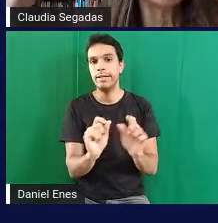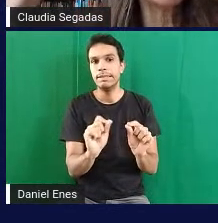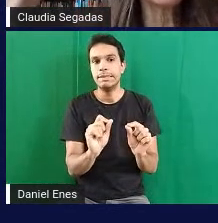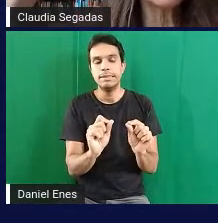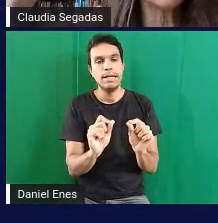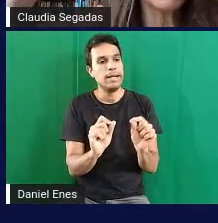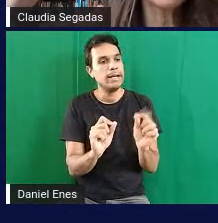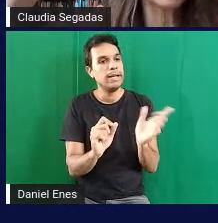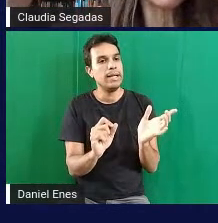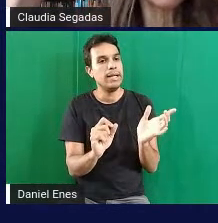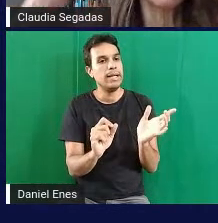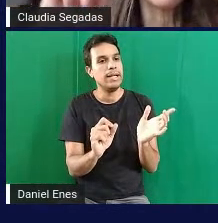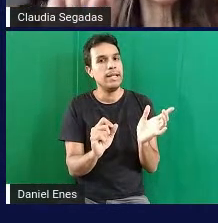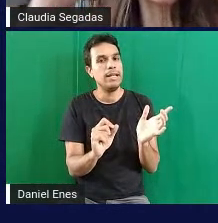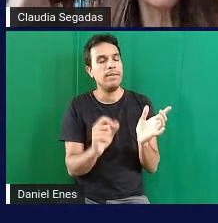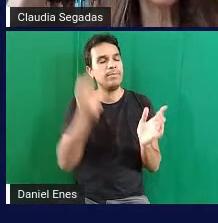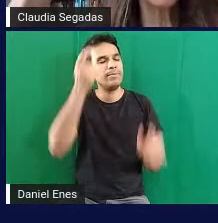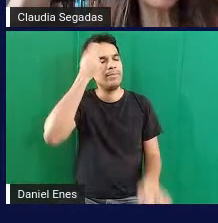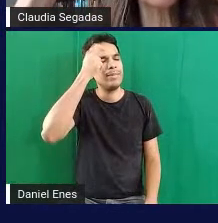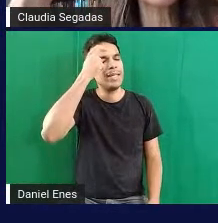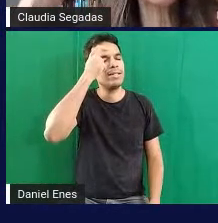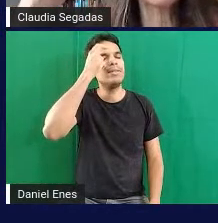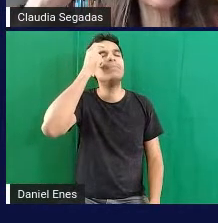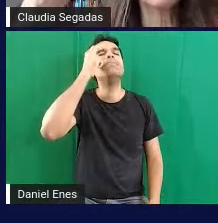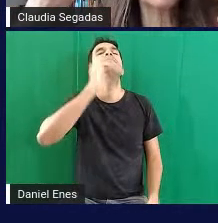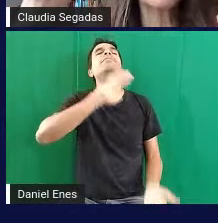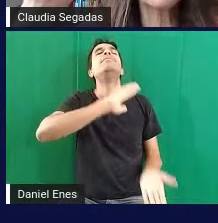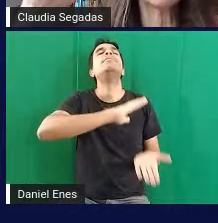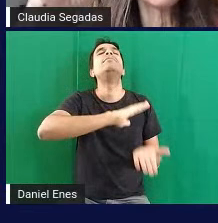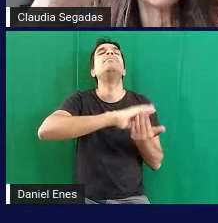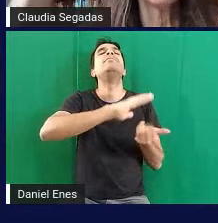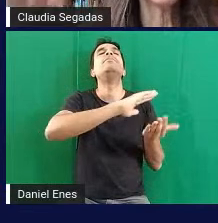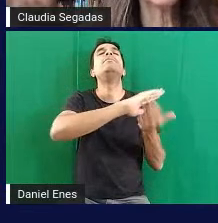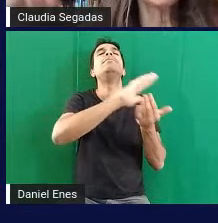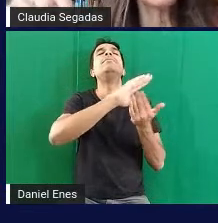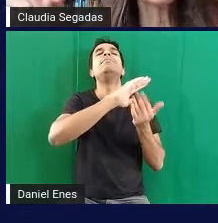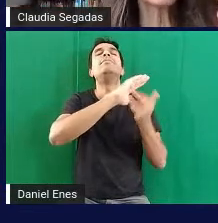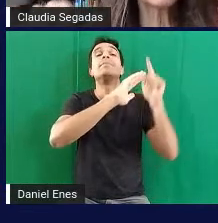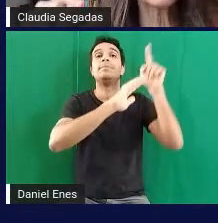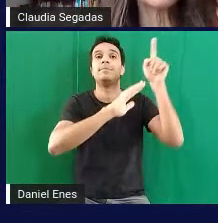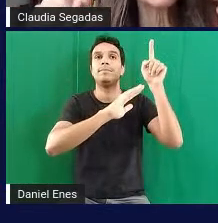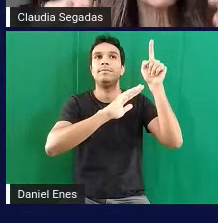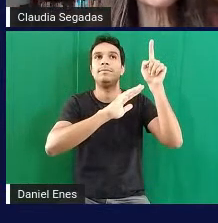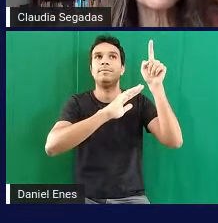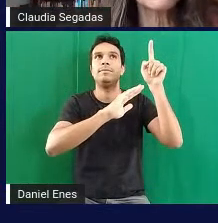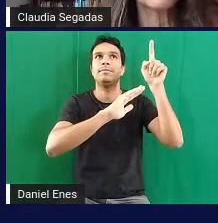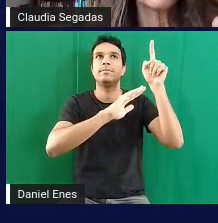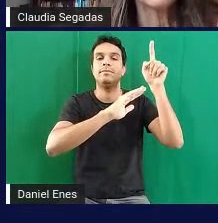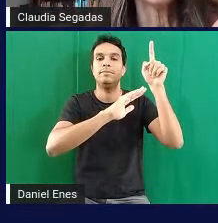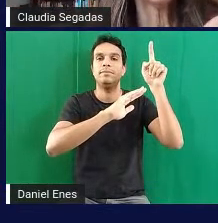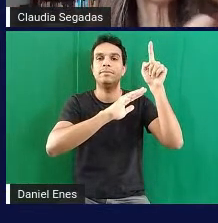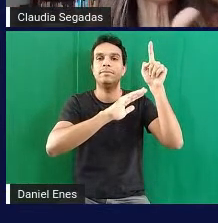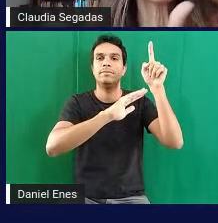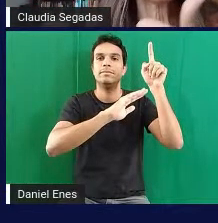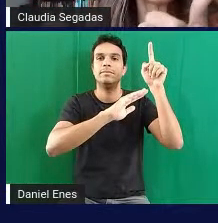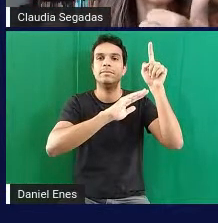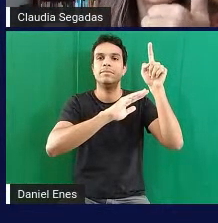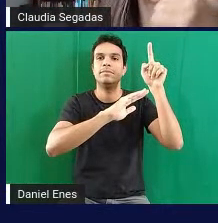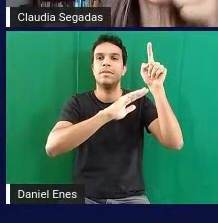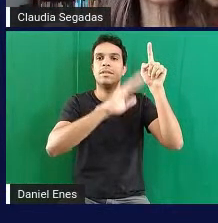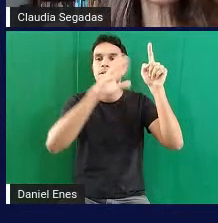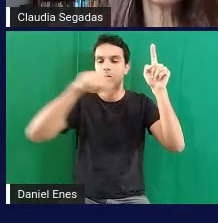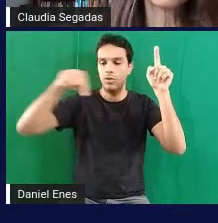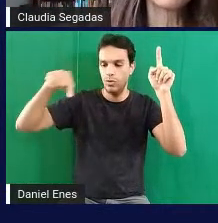retirando mentalmente as caixas de água de coco lá de cima e ocupando os espaços vazios uma